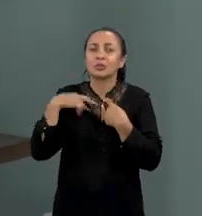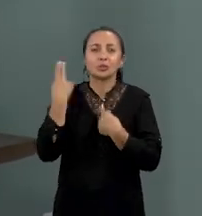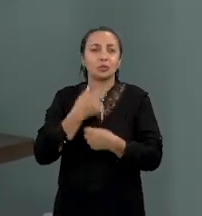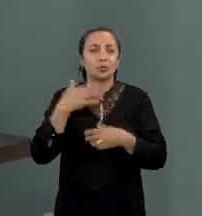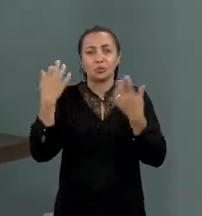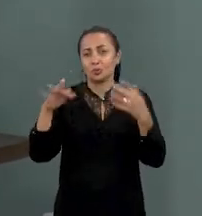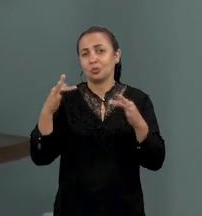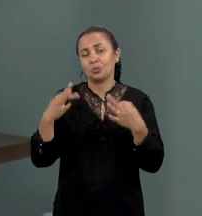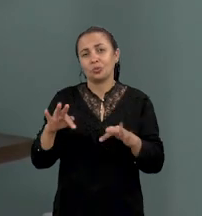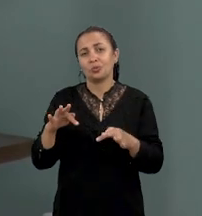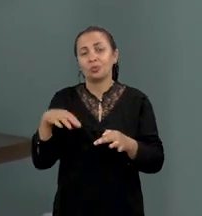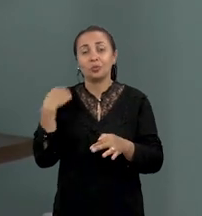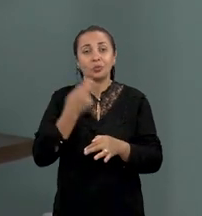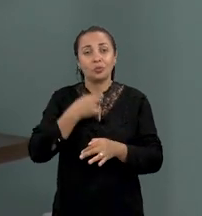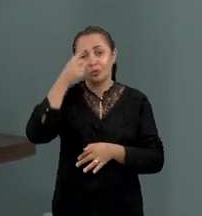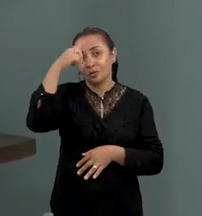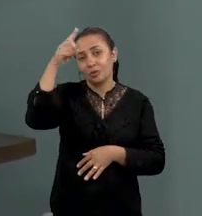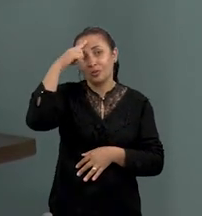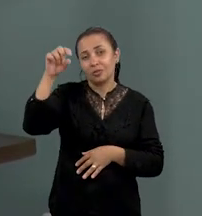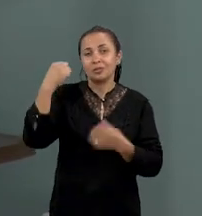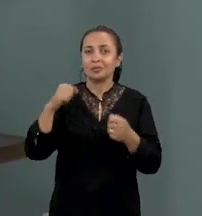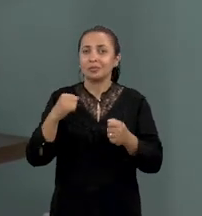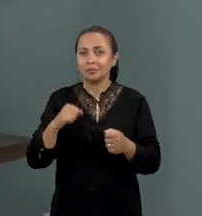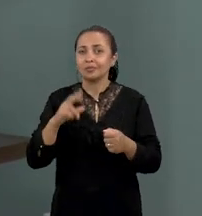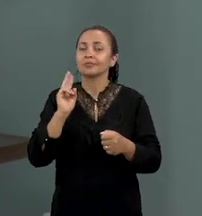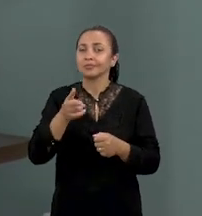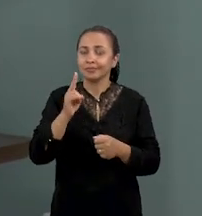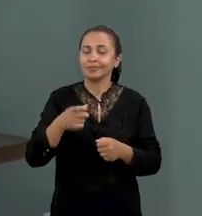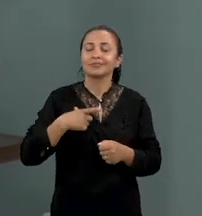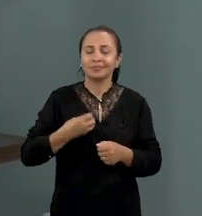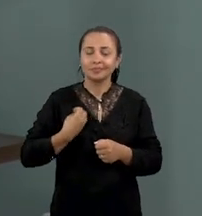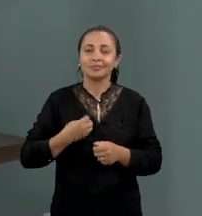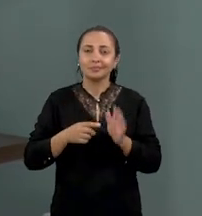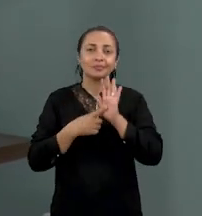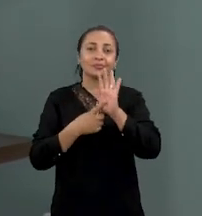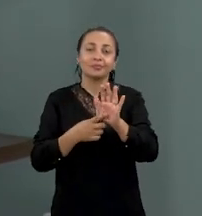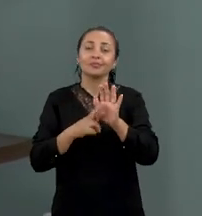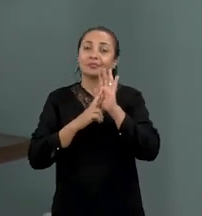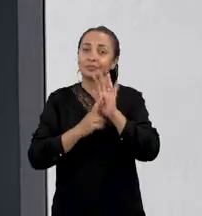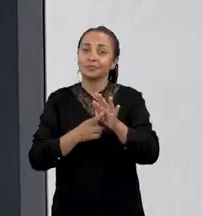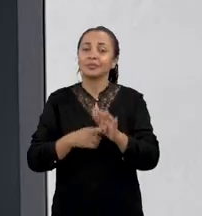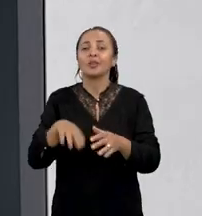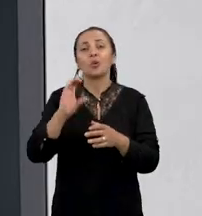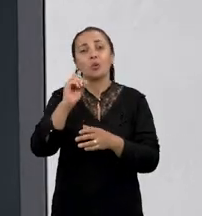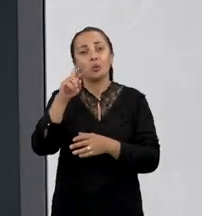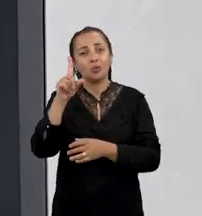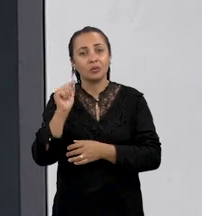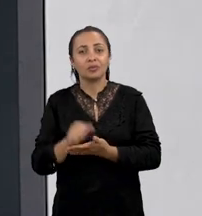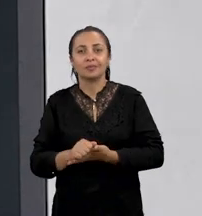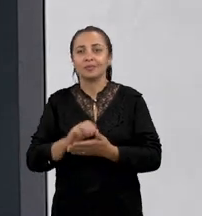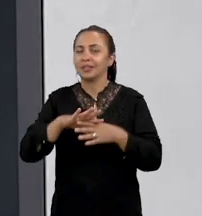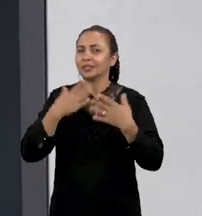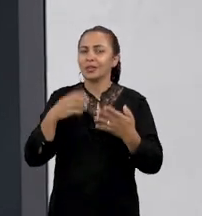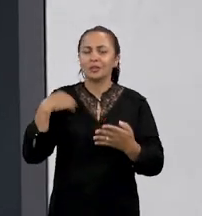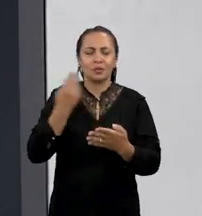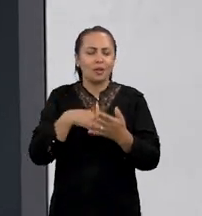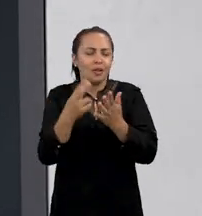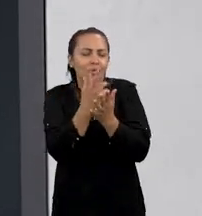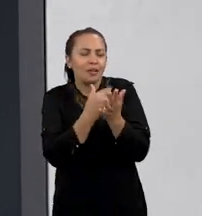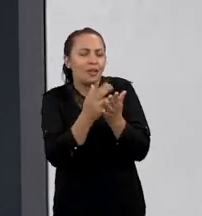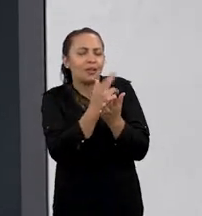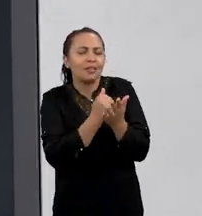as nossas dores, o nosso cotidiano, que pode e sempre estar representado no cordel. Por isso que as nossas artes